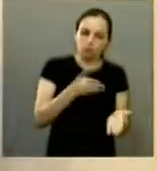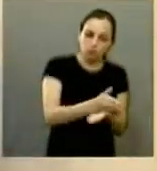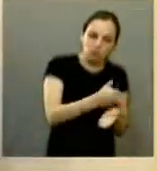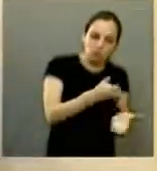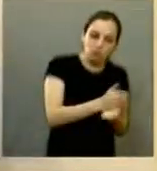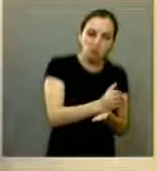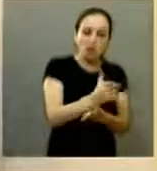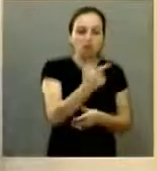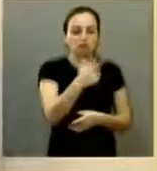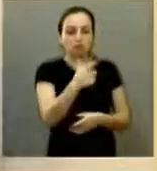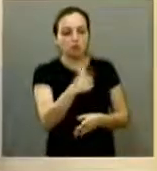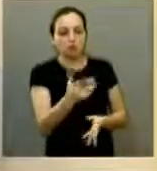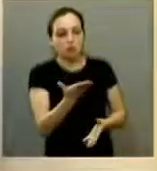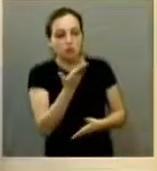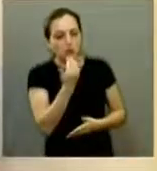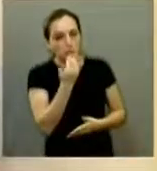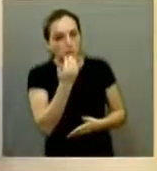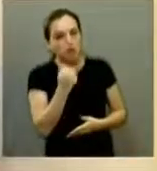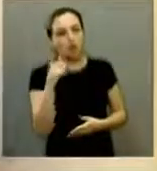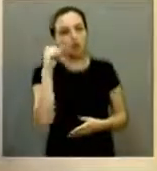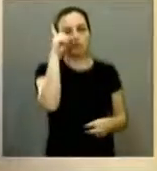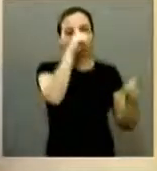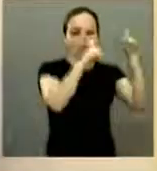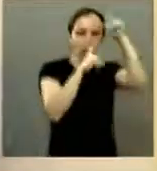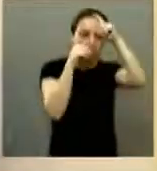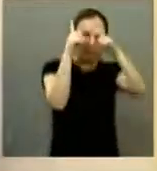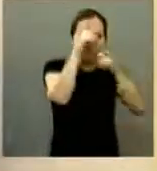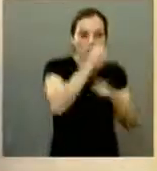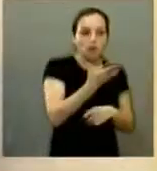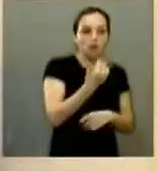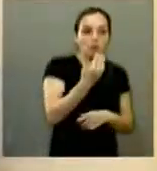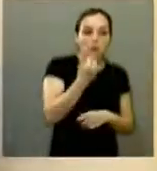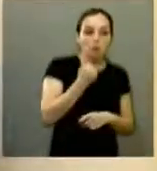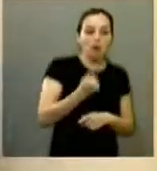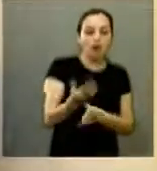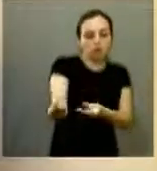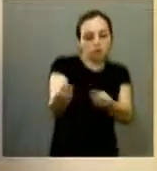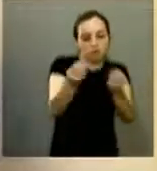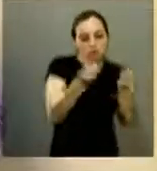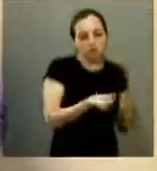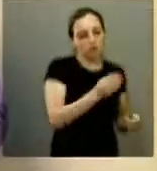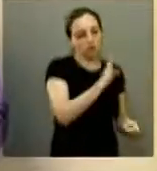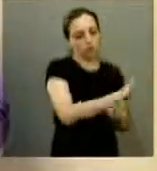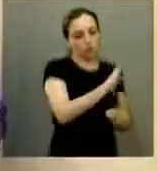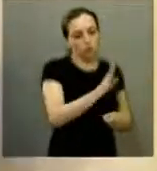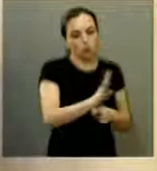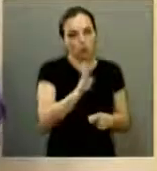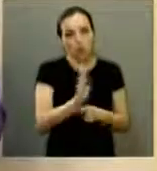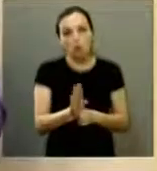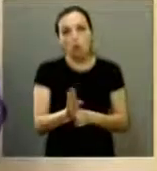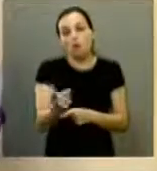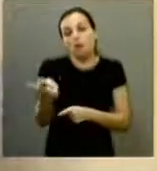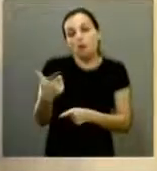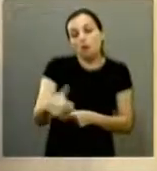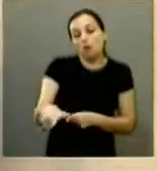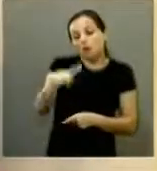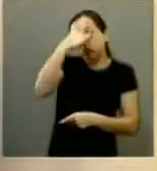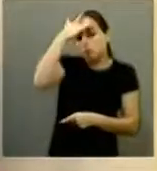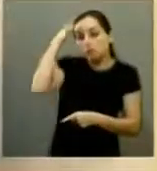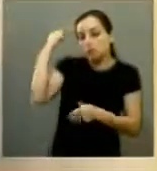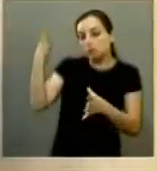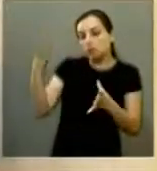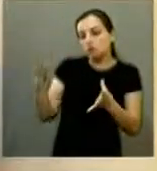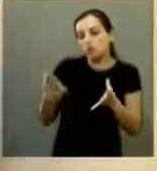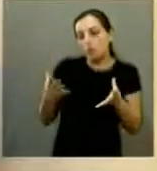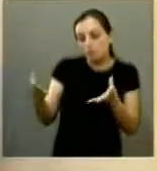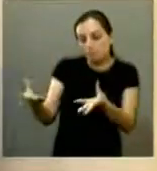tinha ração estava com dificuldade em alimentar ela recolhe ela cuida ela trata aí outra pessoa vai retira o